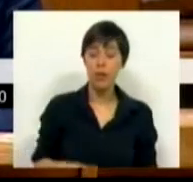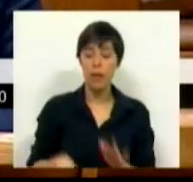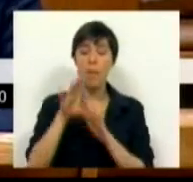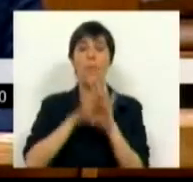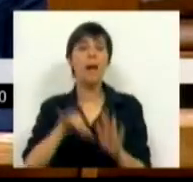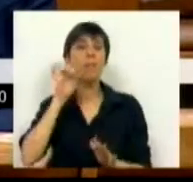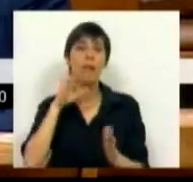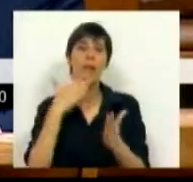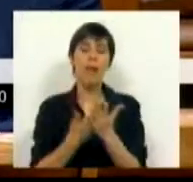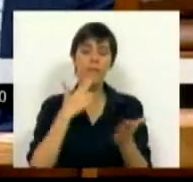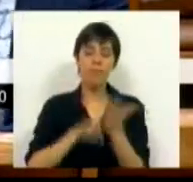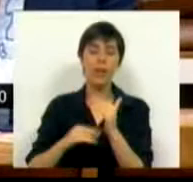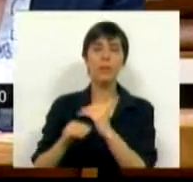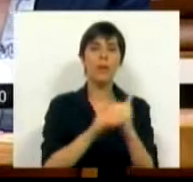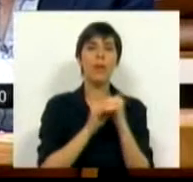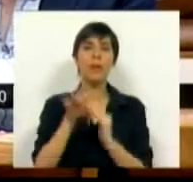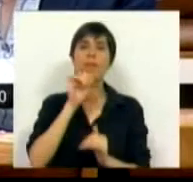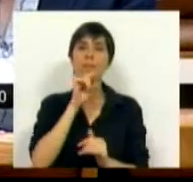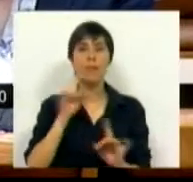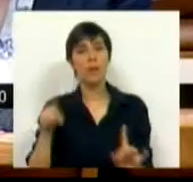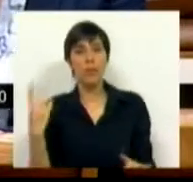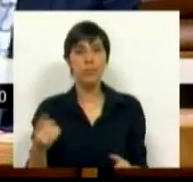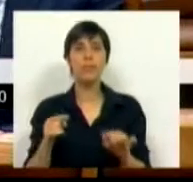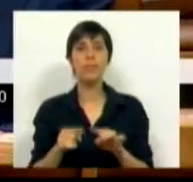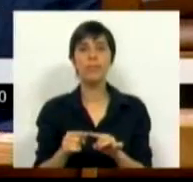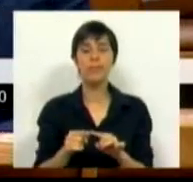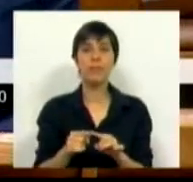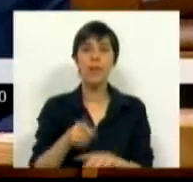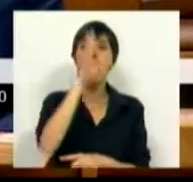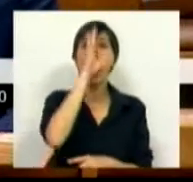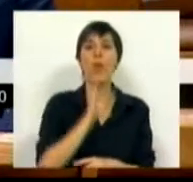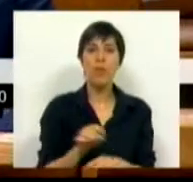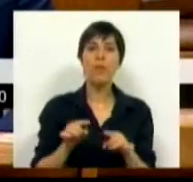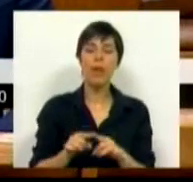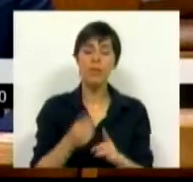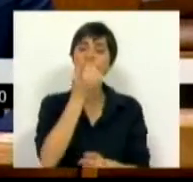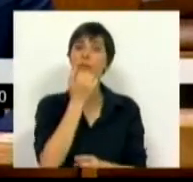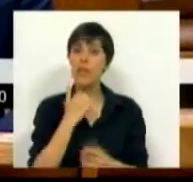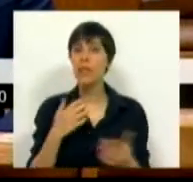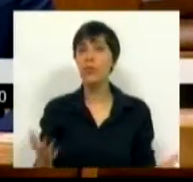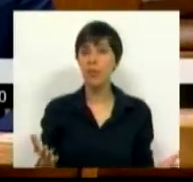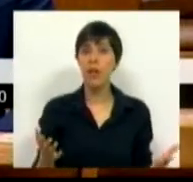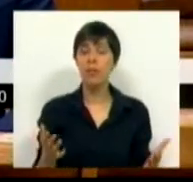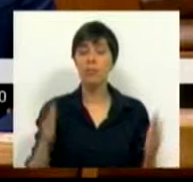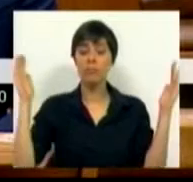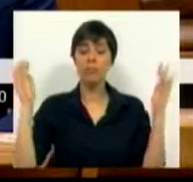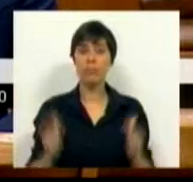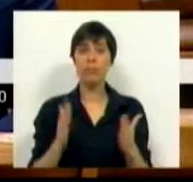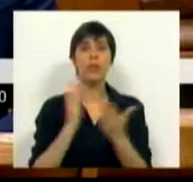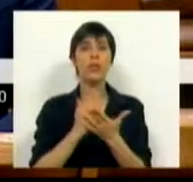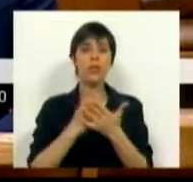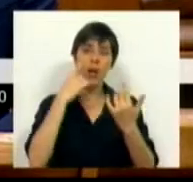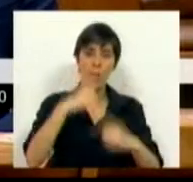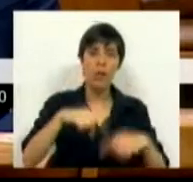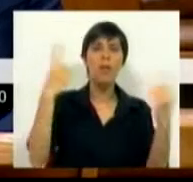condições de assegurar o efetivo igualdade de oportunidades. O governo fica satisfeito por reduzir a escola